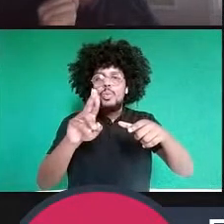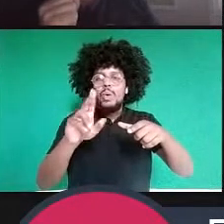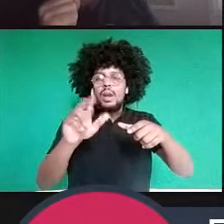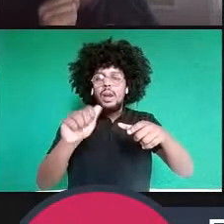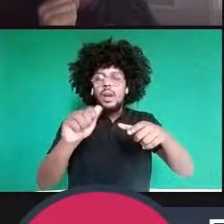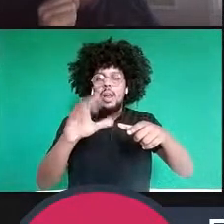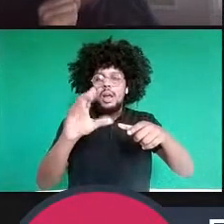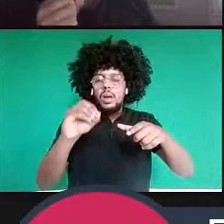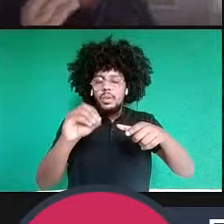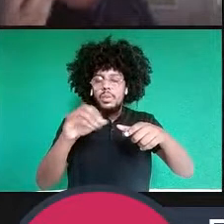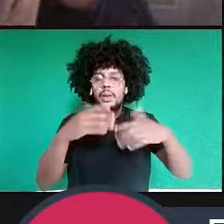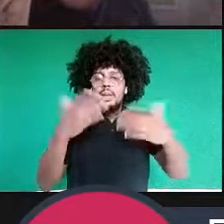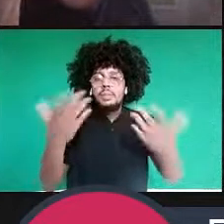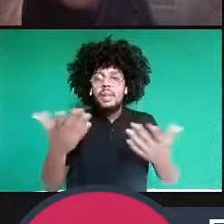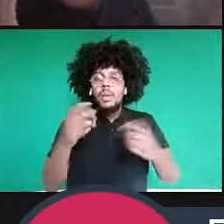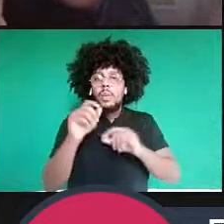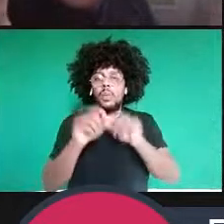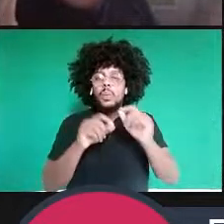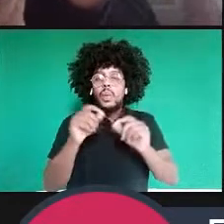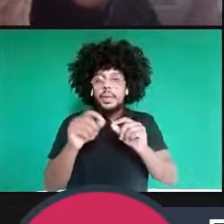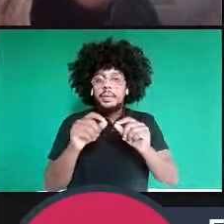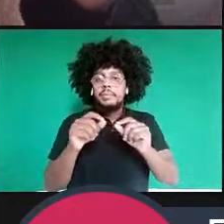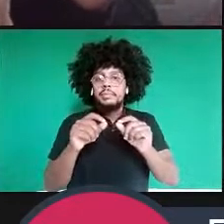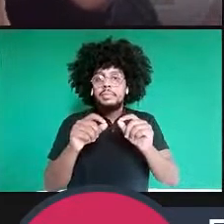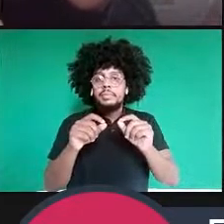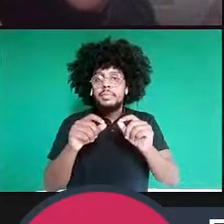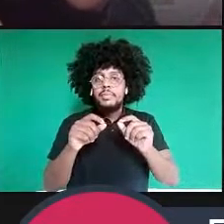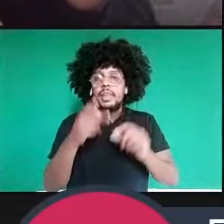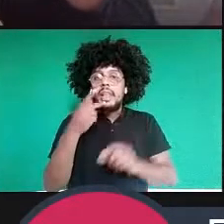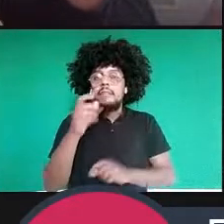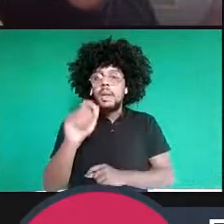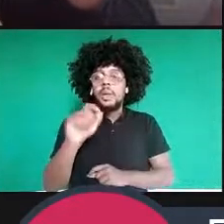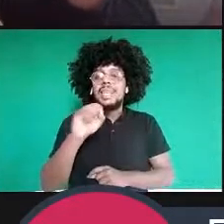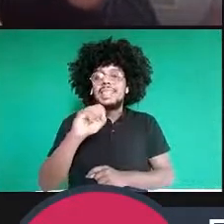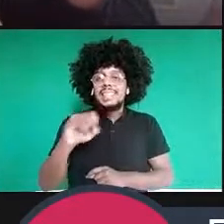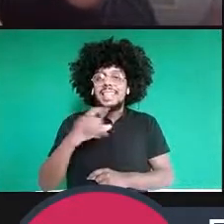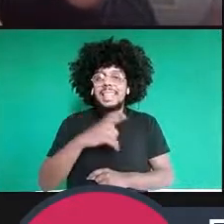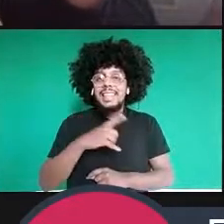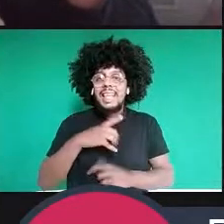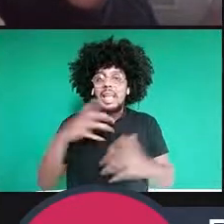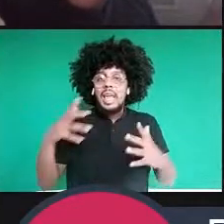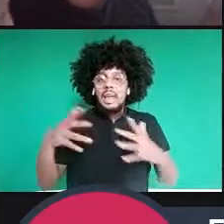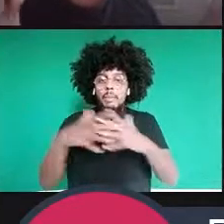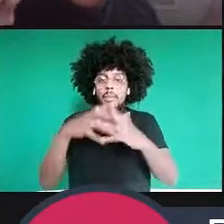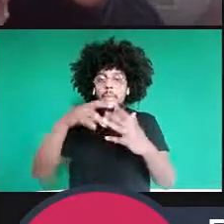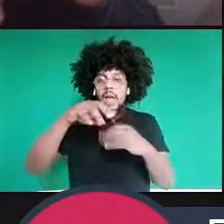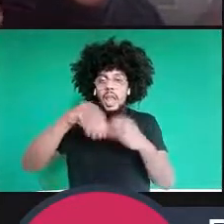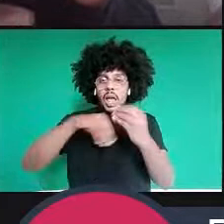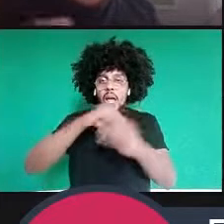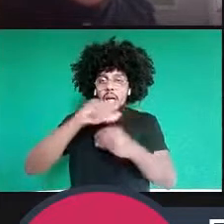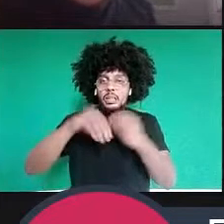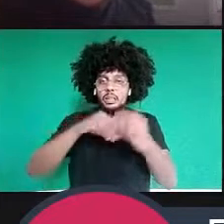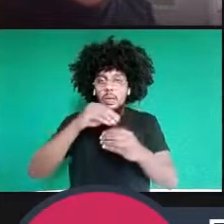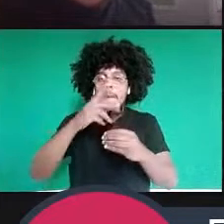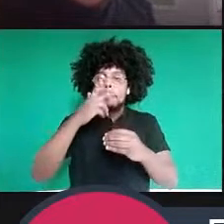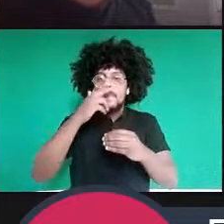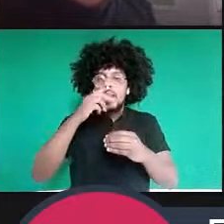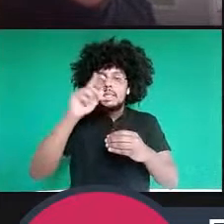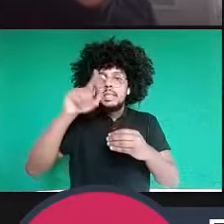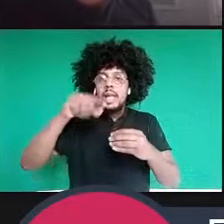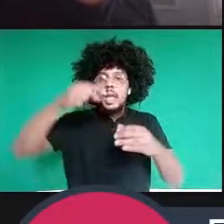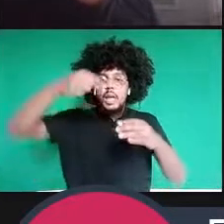diz que, na verdade, sempre que eu tenho um par emaranhado entre Alice e Bob, na verdade, esse par emaranhado é como se fosse um buraco de